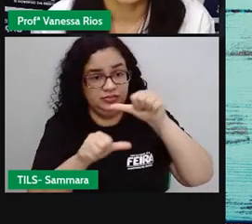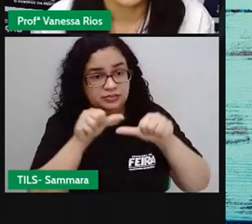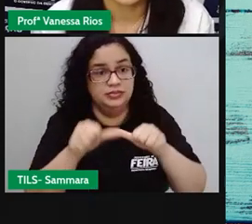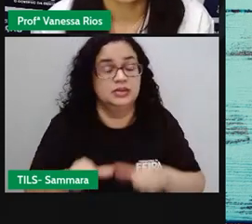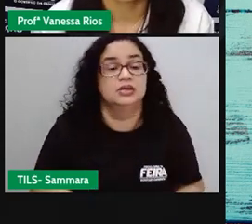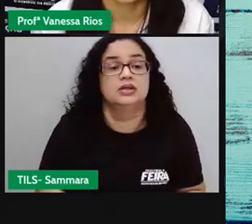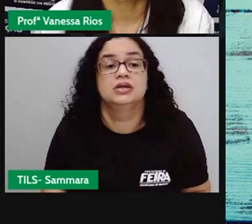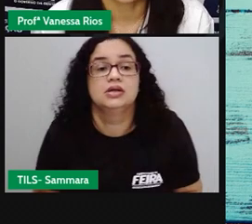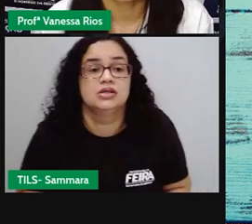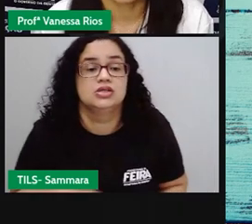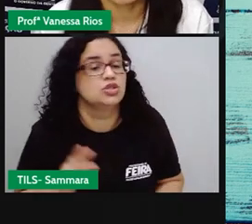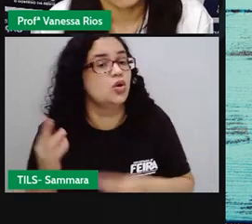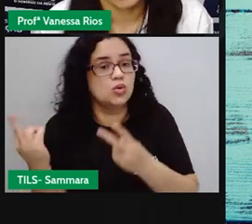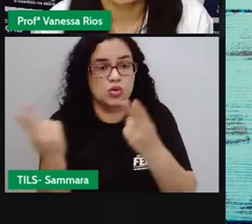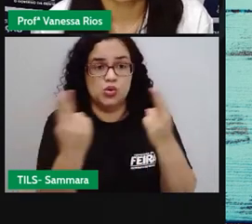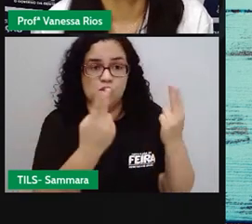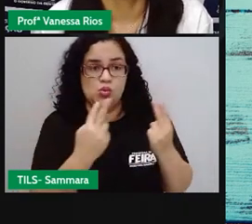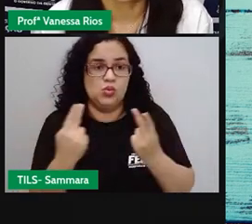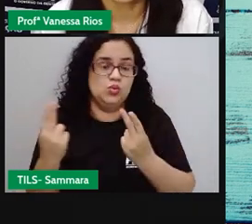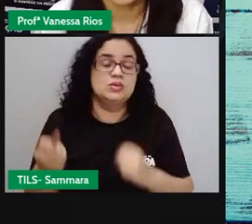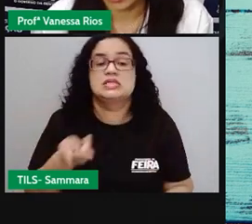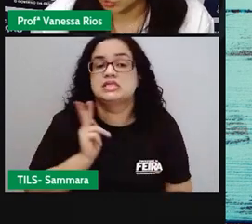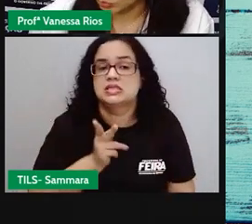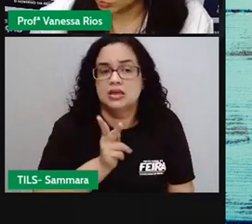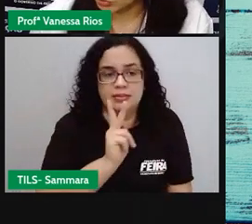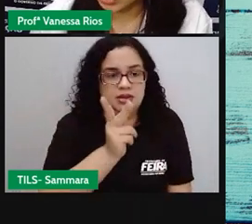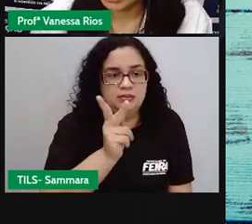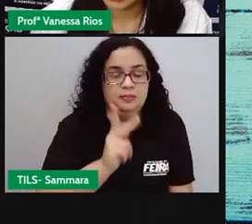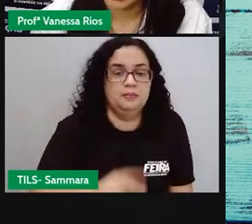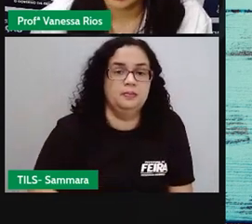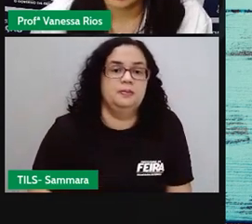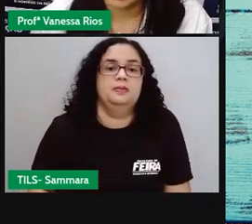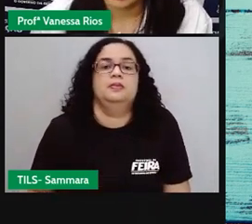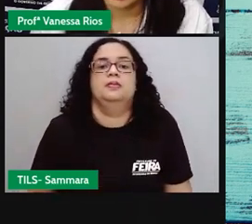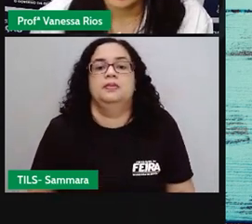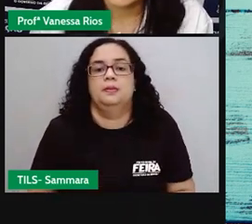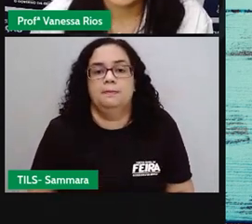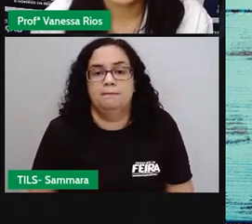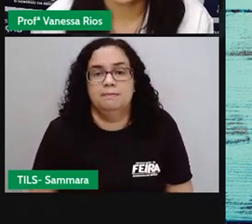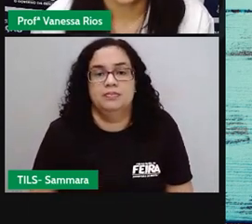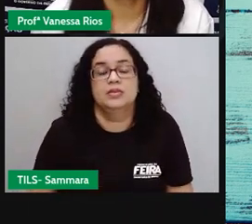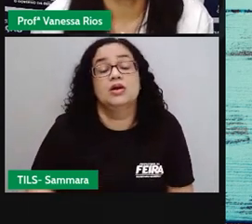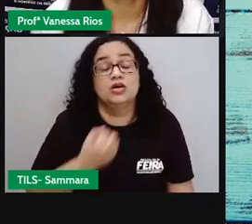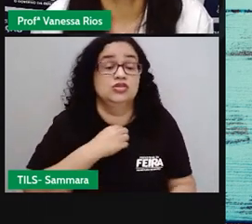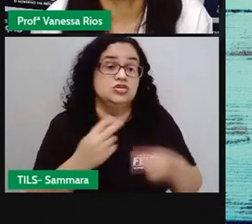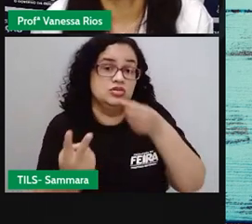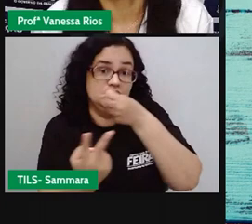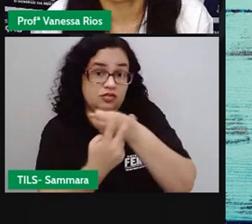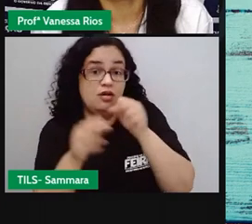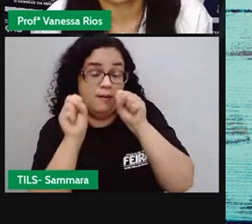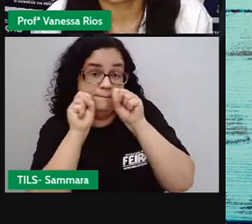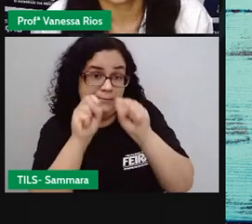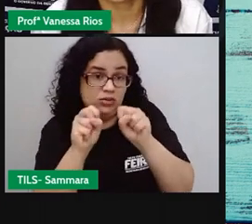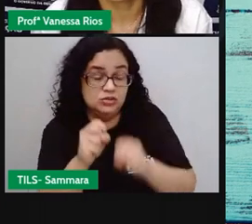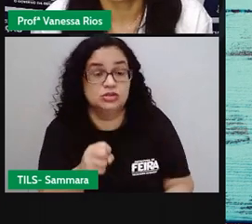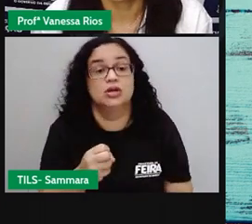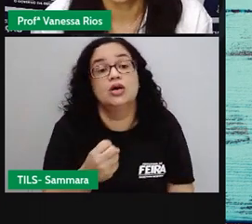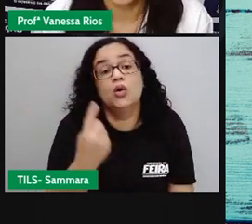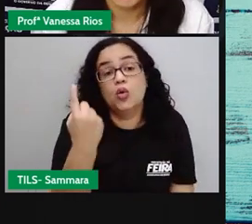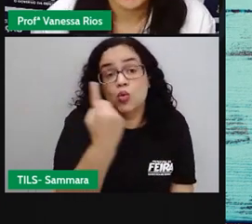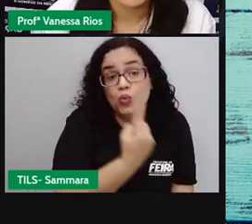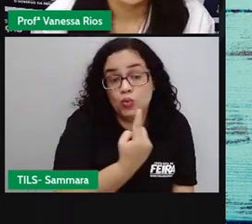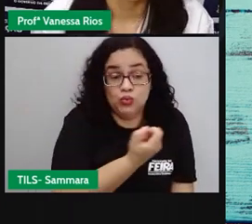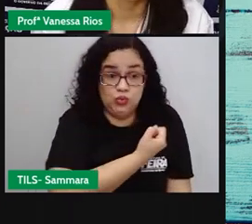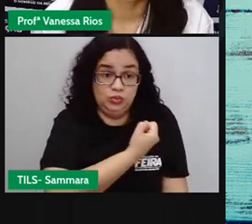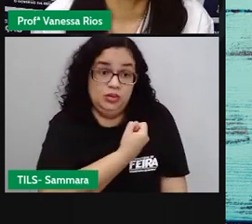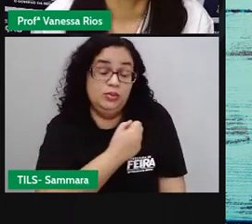Eles não aparecem da mesma forma o tempo todo. Então, os verbos, eles podem variar de acordo